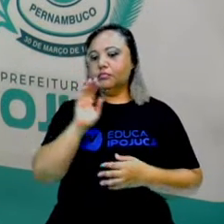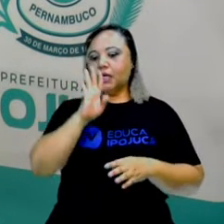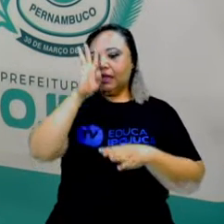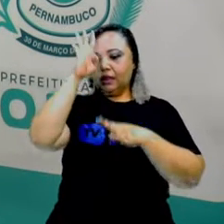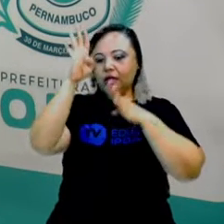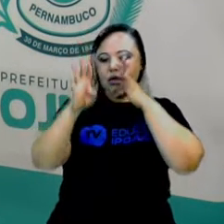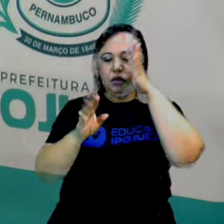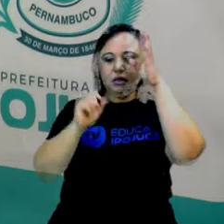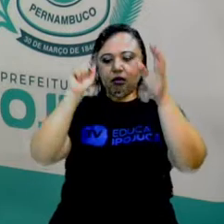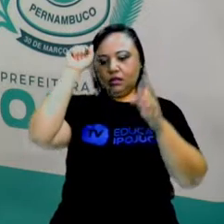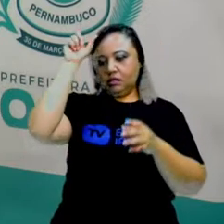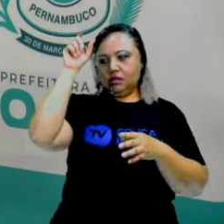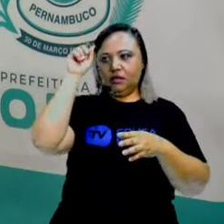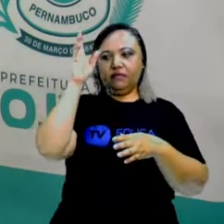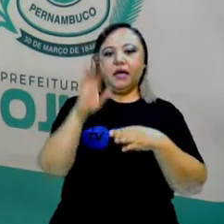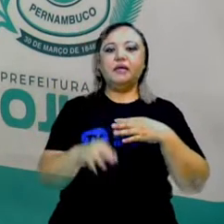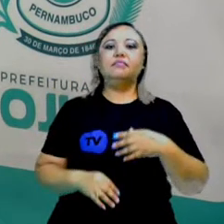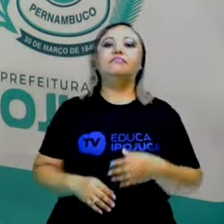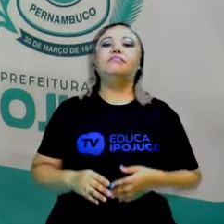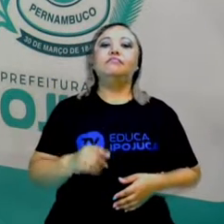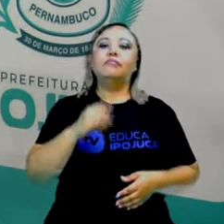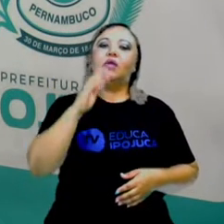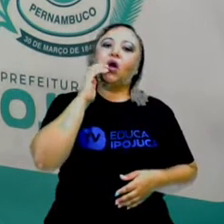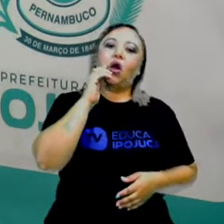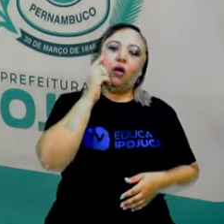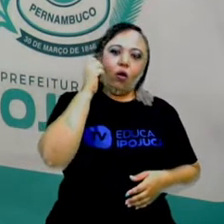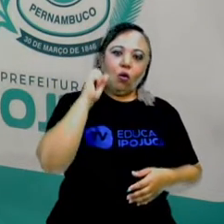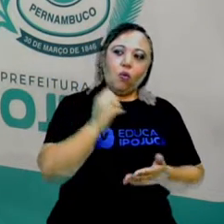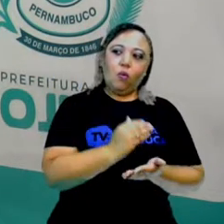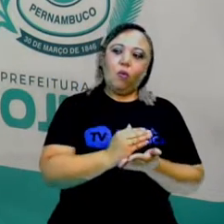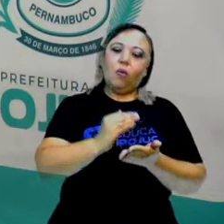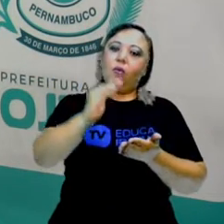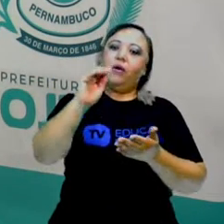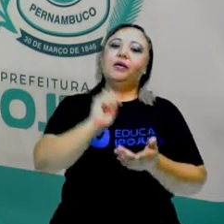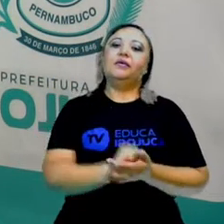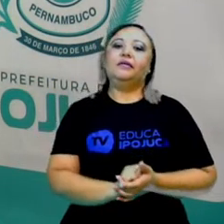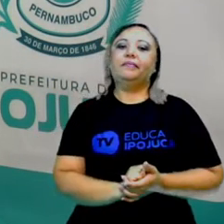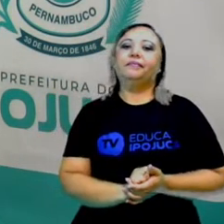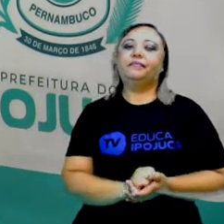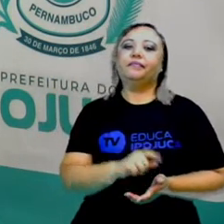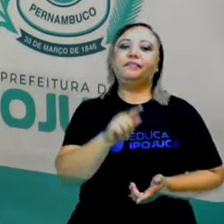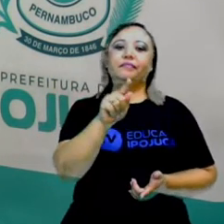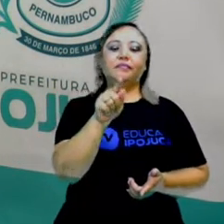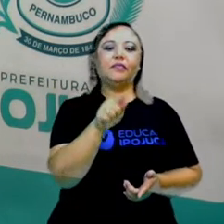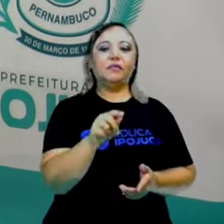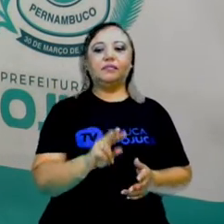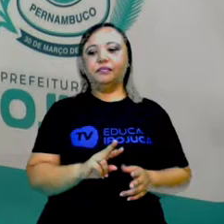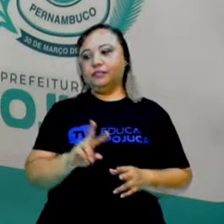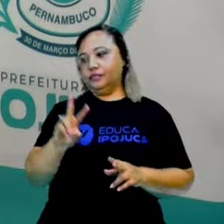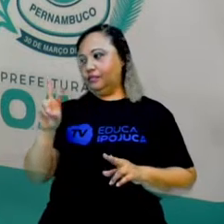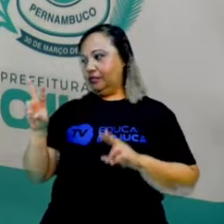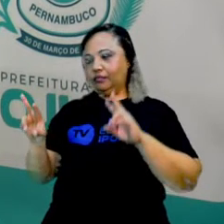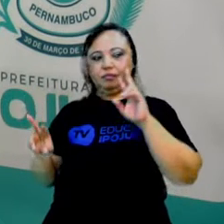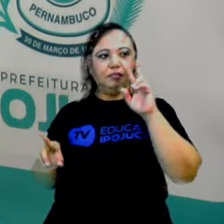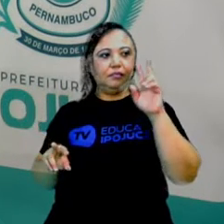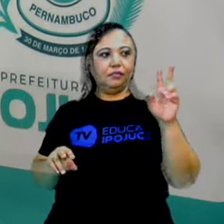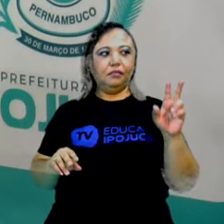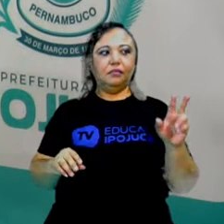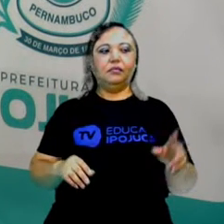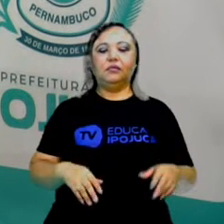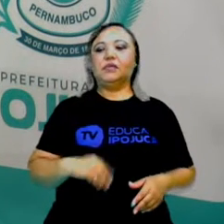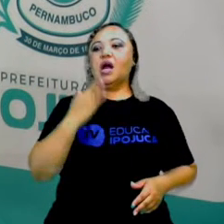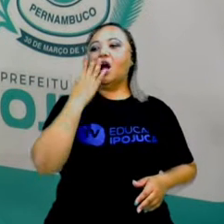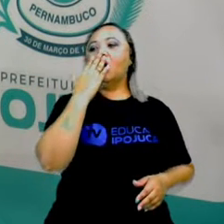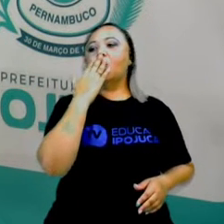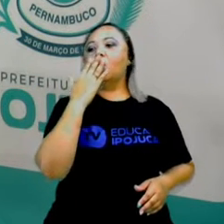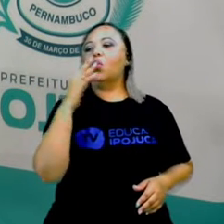criação. E para isso, quando veja, veja só, quando você começa a ver, você começa, que cor eu vou